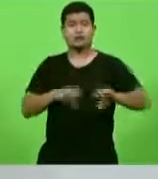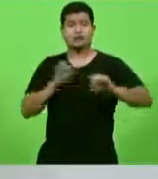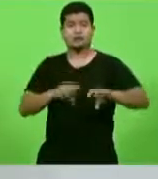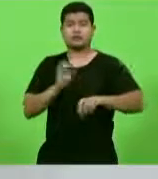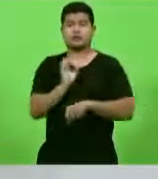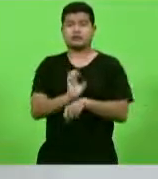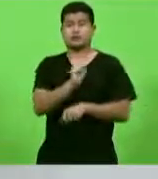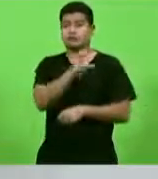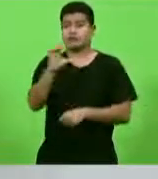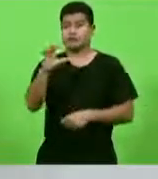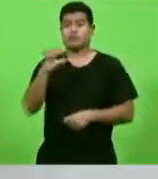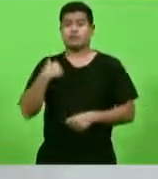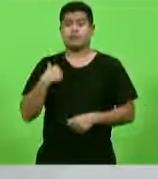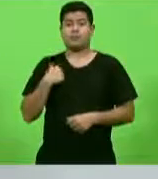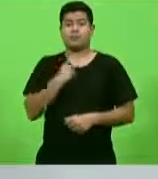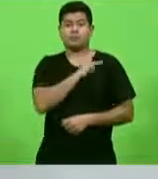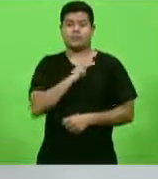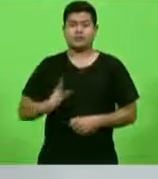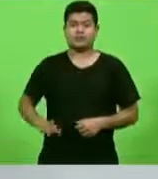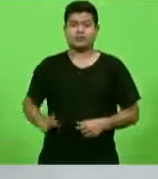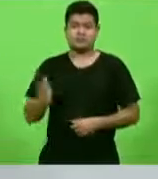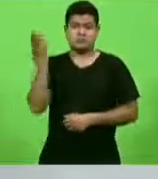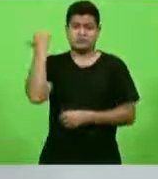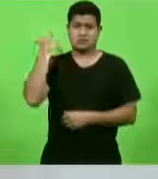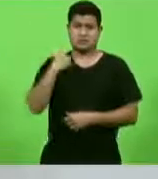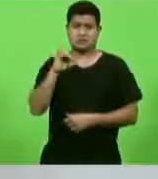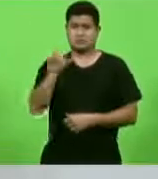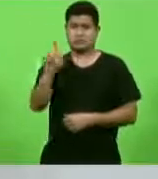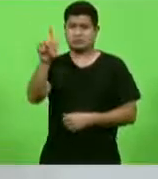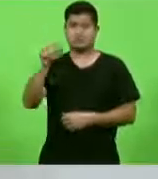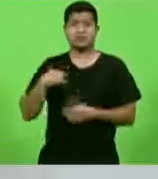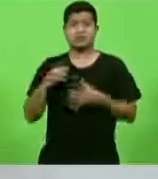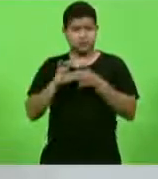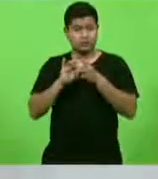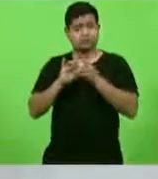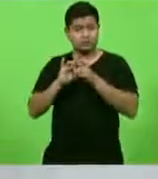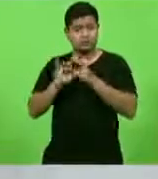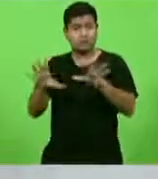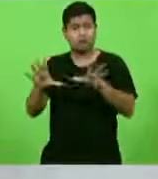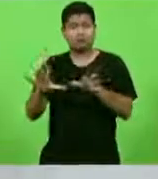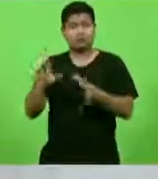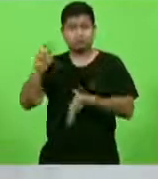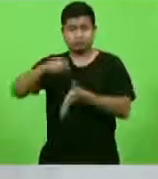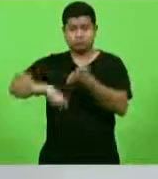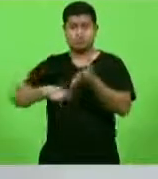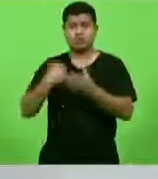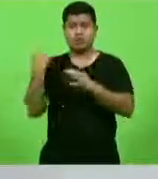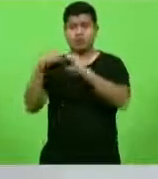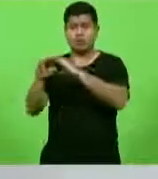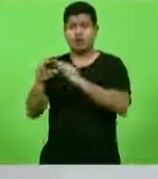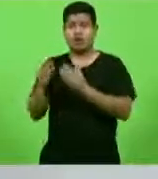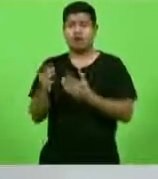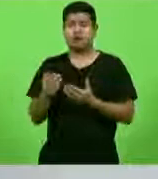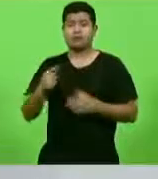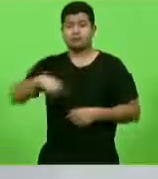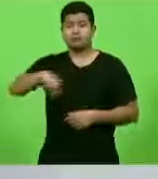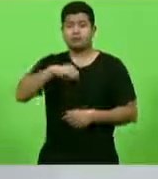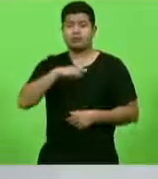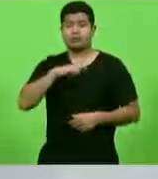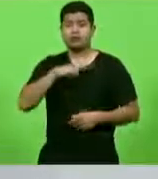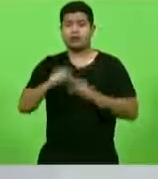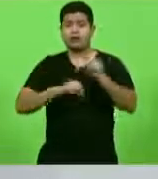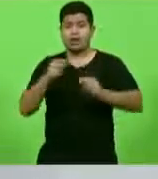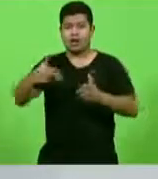da época, o presidente Júlio Garcia, autorizou e encaminhou. E nós temos aqui